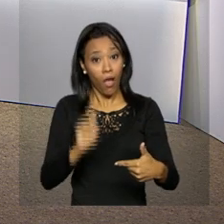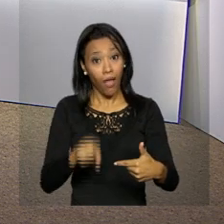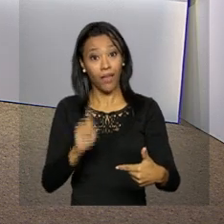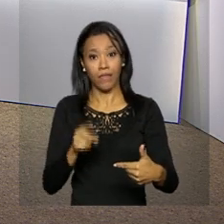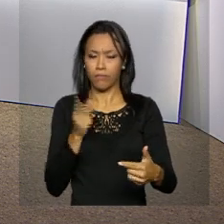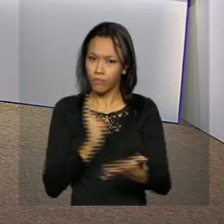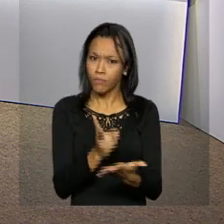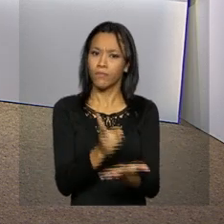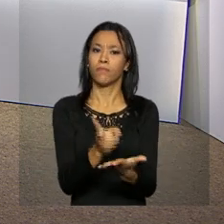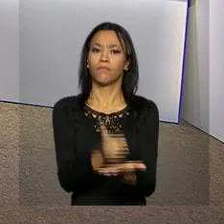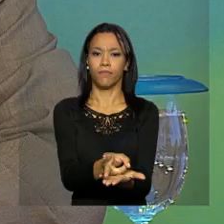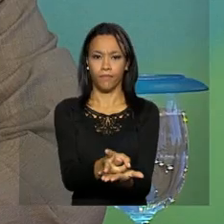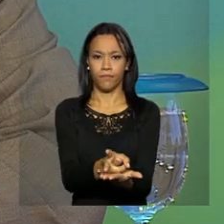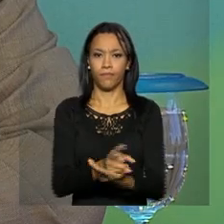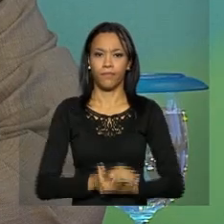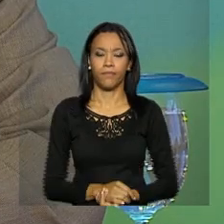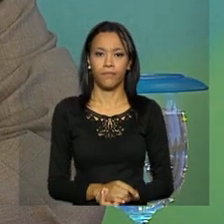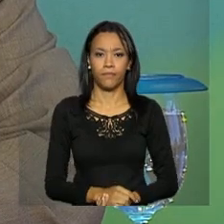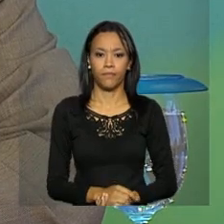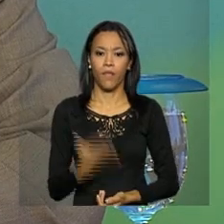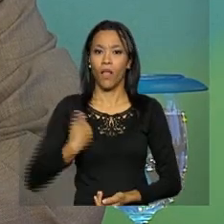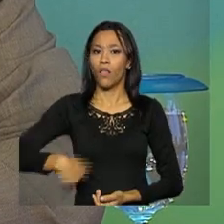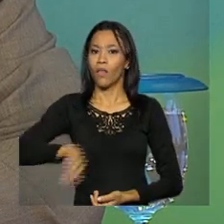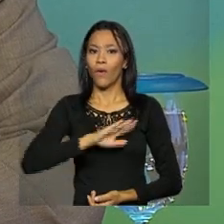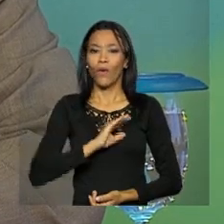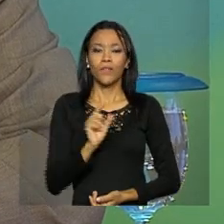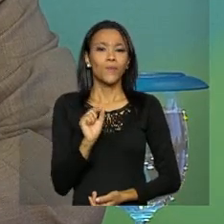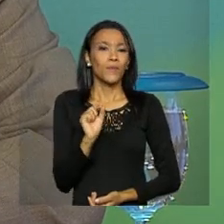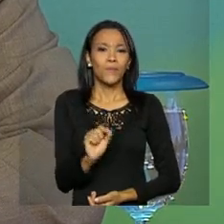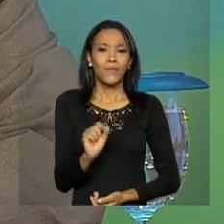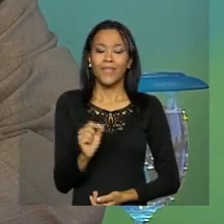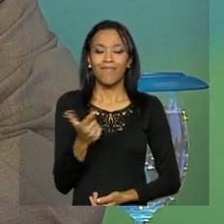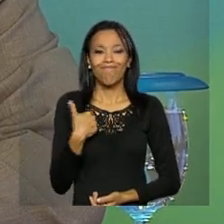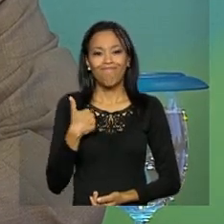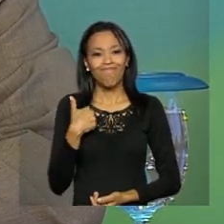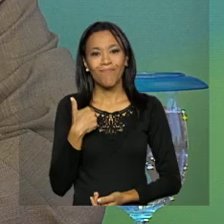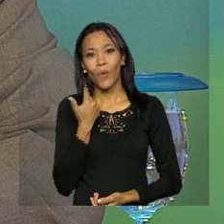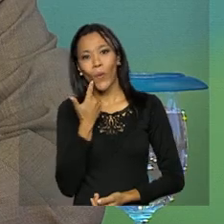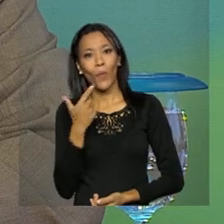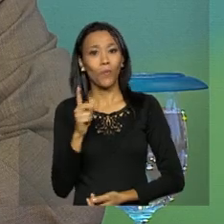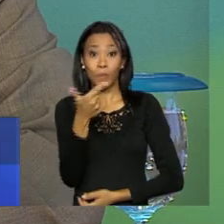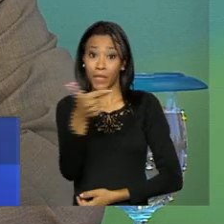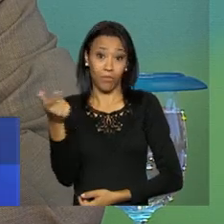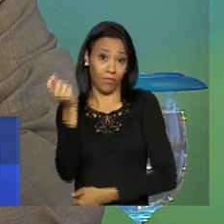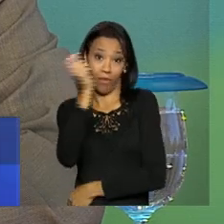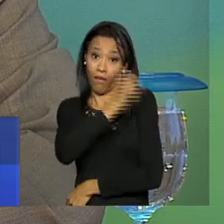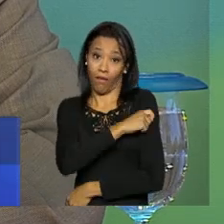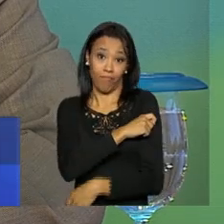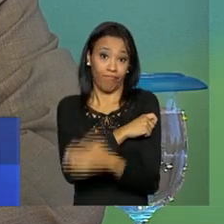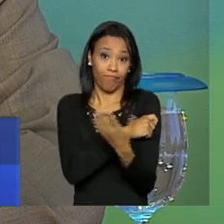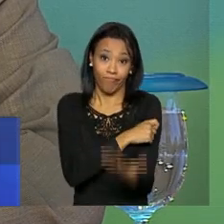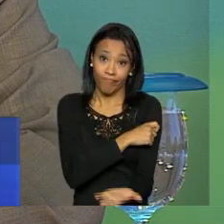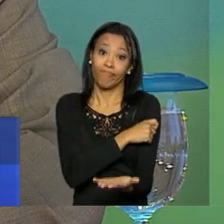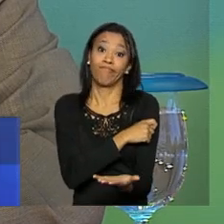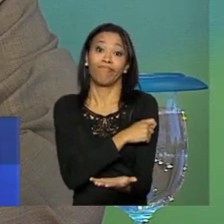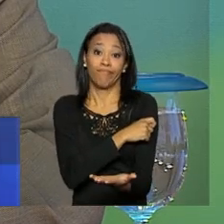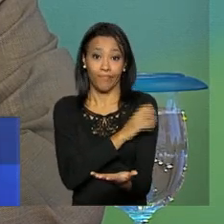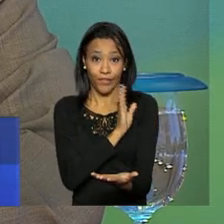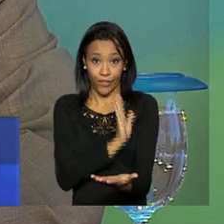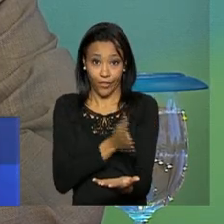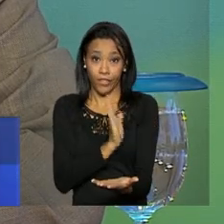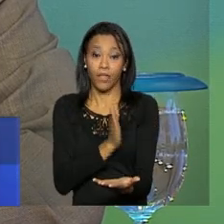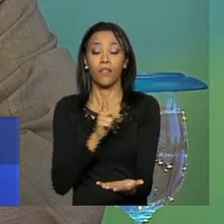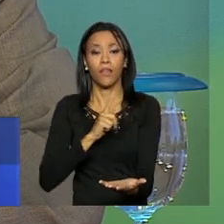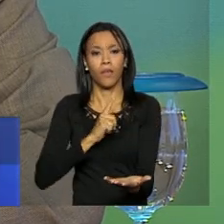ininterrupta. Nós não temos nesse momento outro remédio, que é a vacina. Está havendo inclusive uma parceria